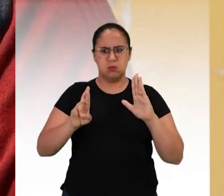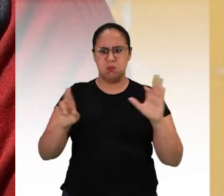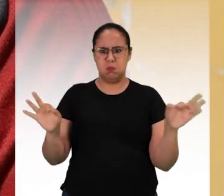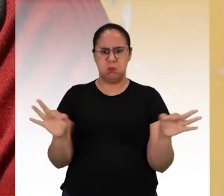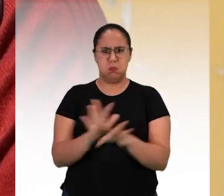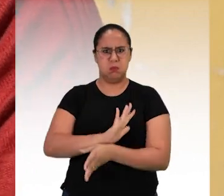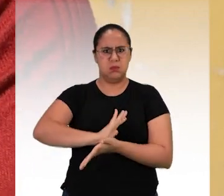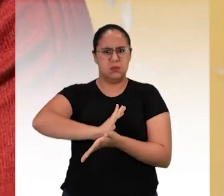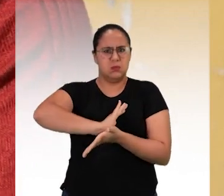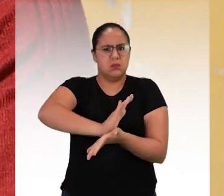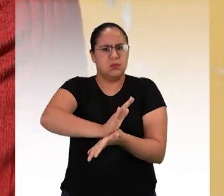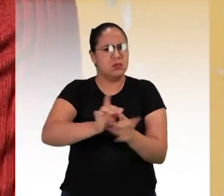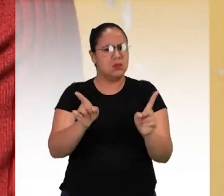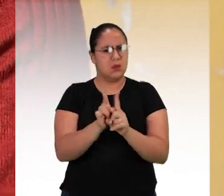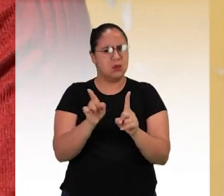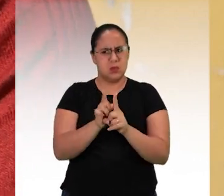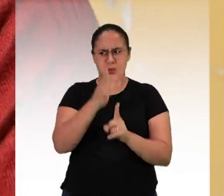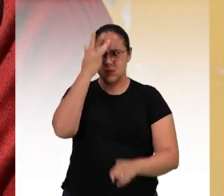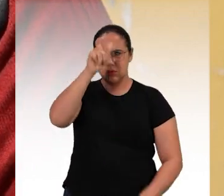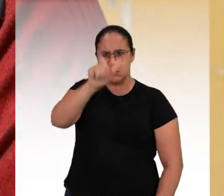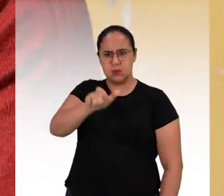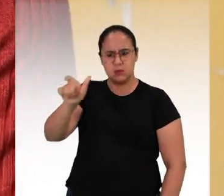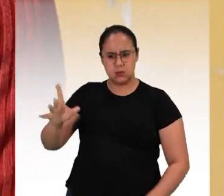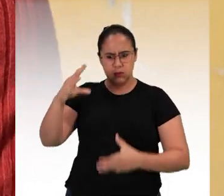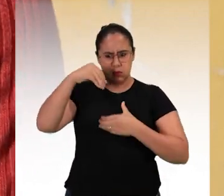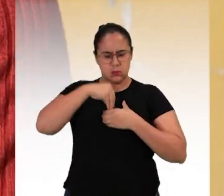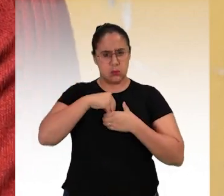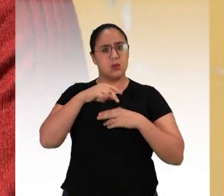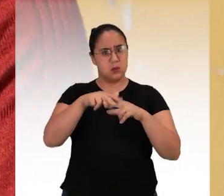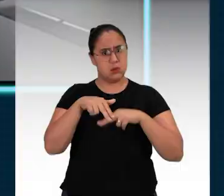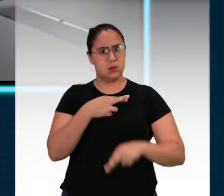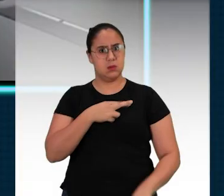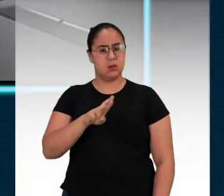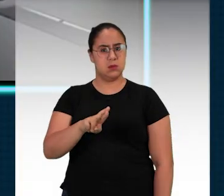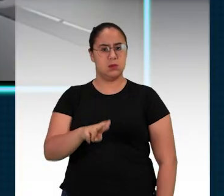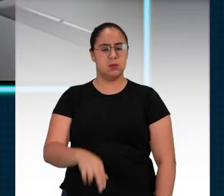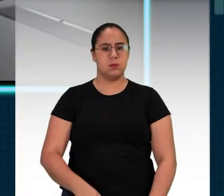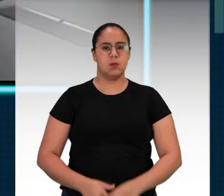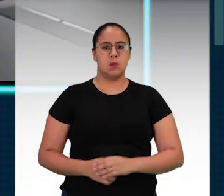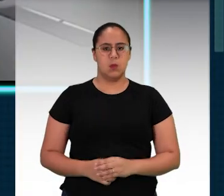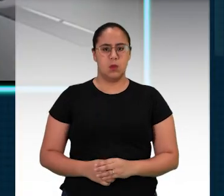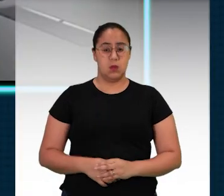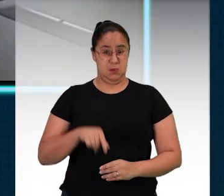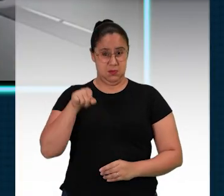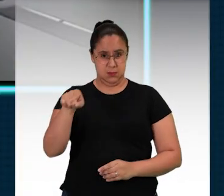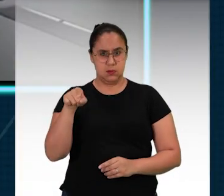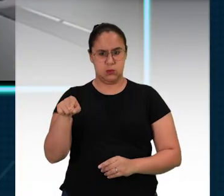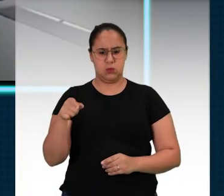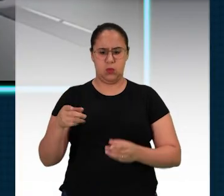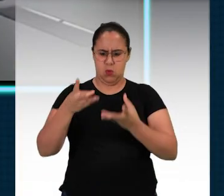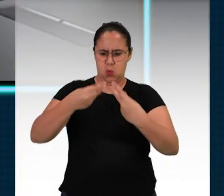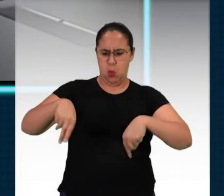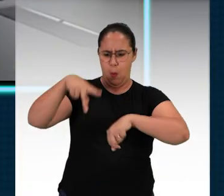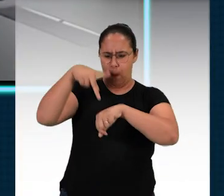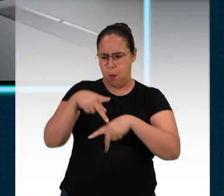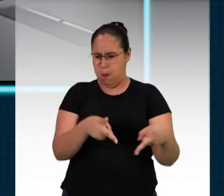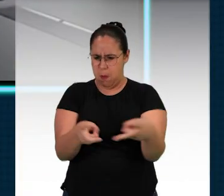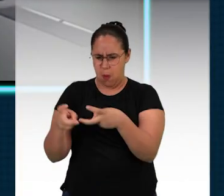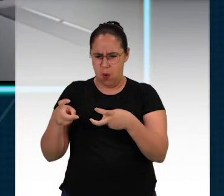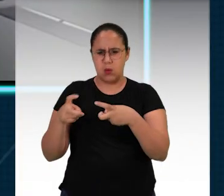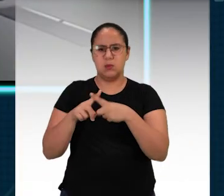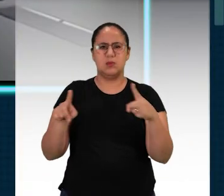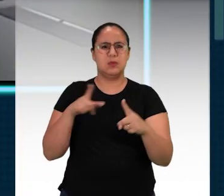religião, entendeu? Aquilo que torna a pessoa aquela pessoa que ela é. O impacto desse empreendimento